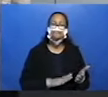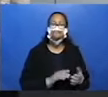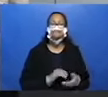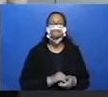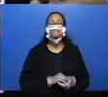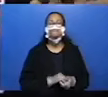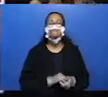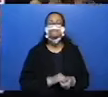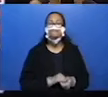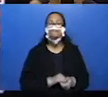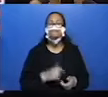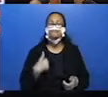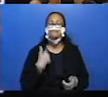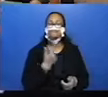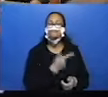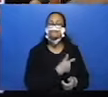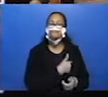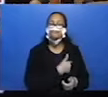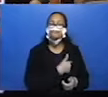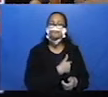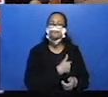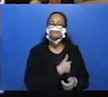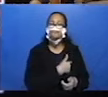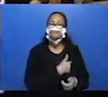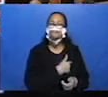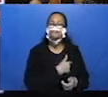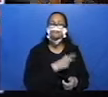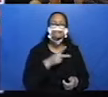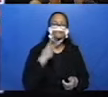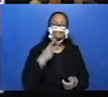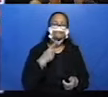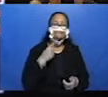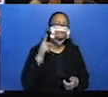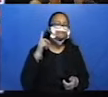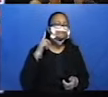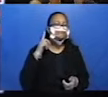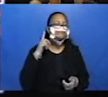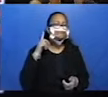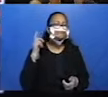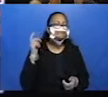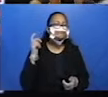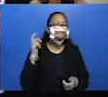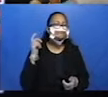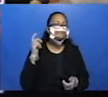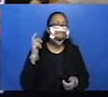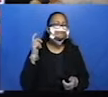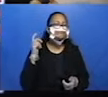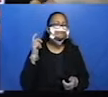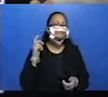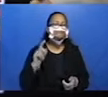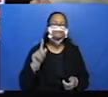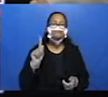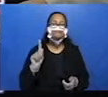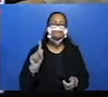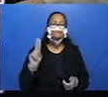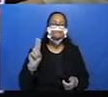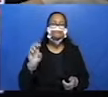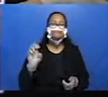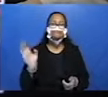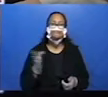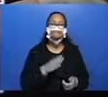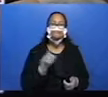E nós vamos falar sobre o som do guê e do gui. O guê e o gui. Olha aqui.